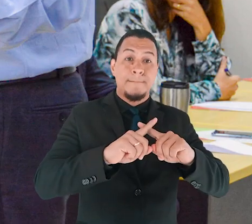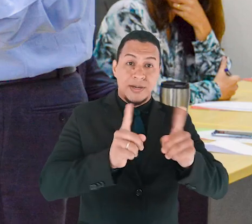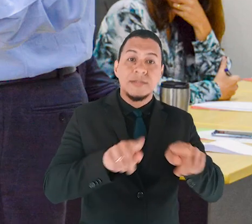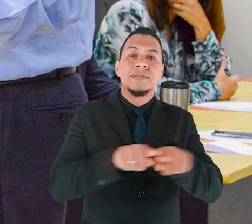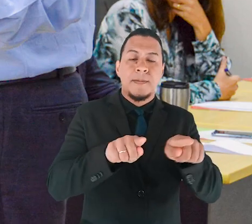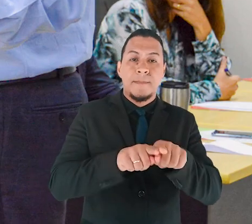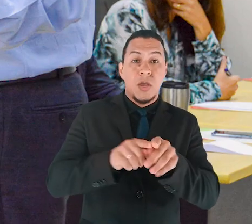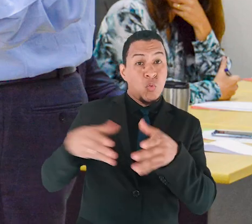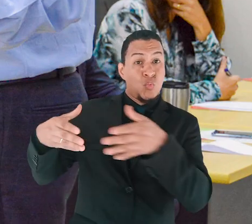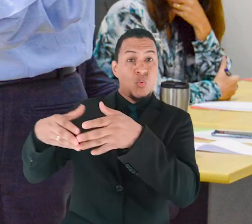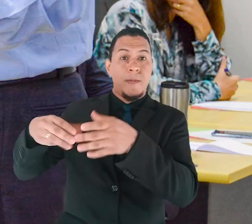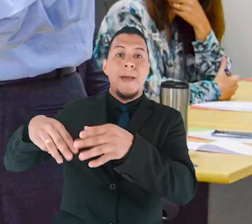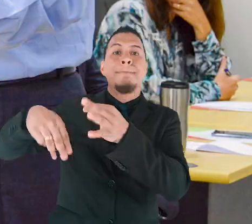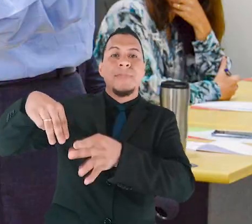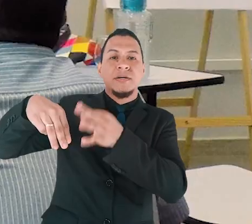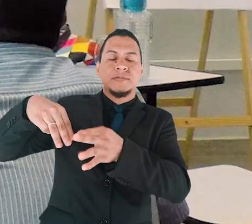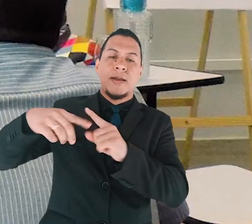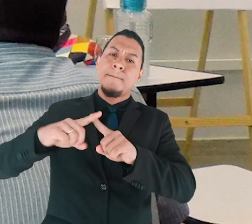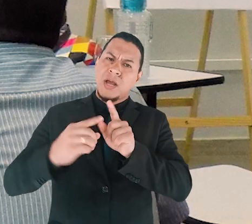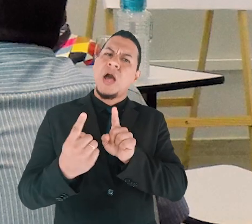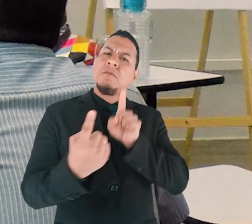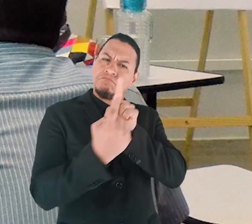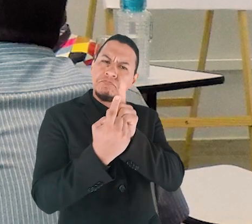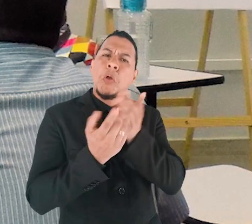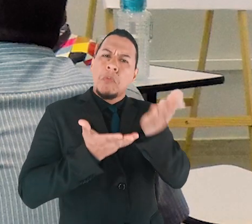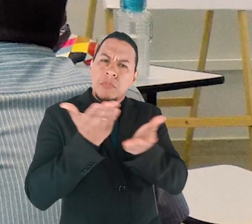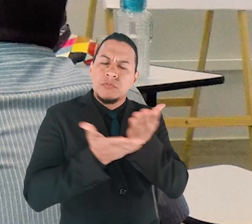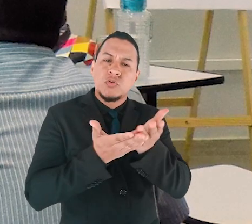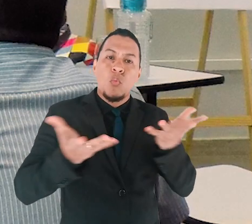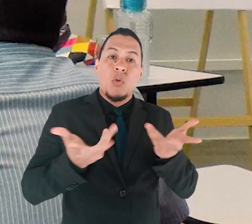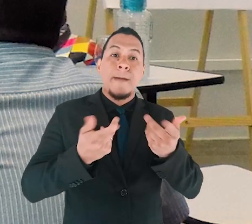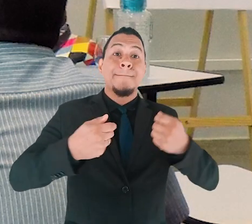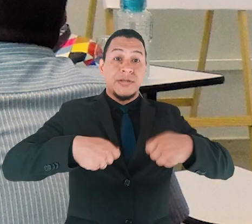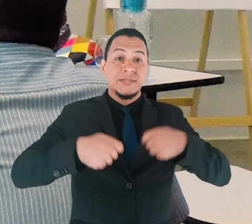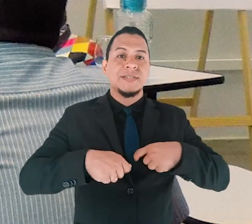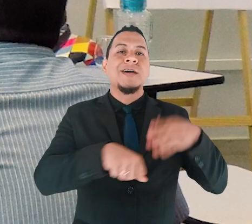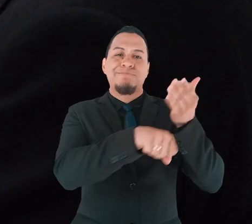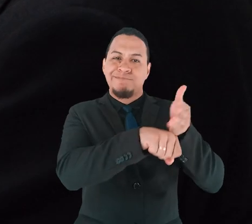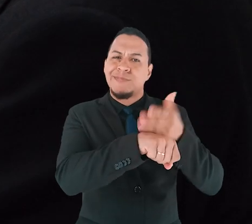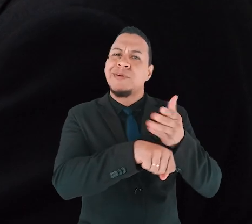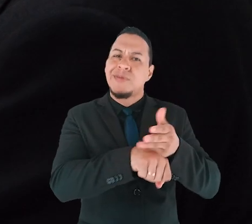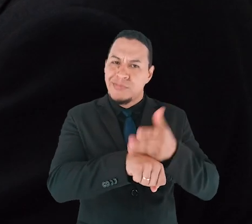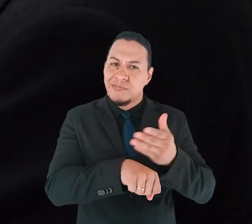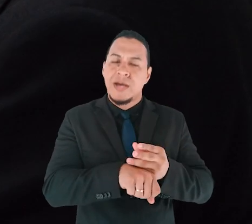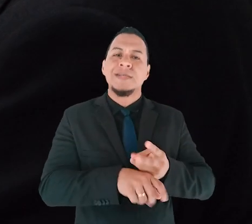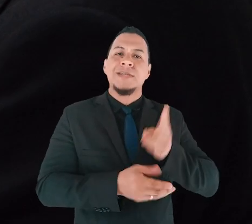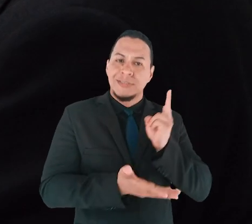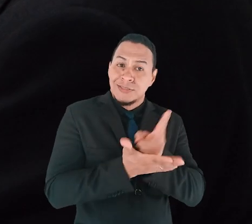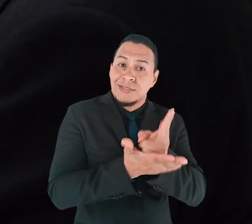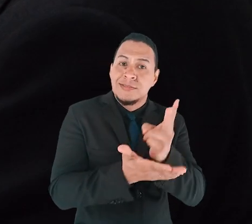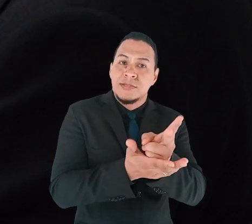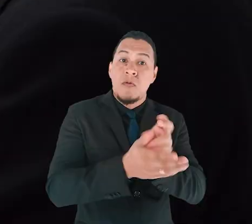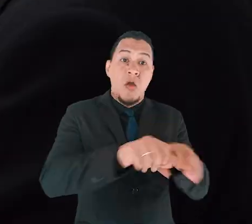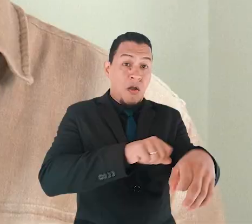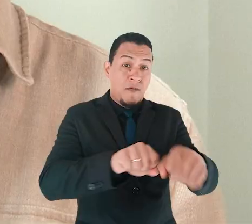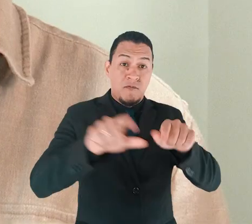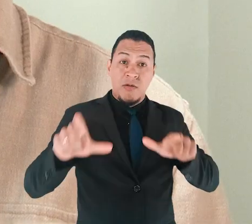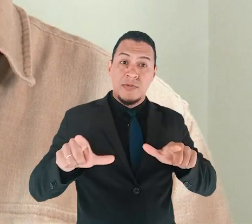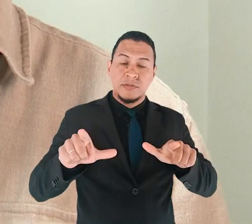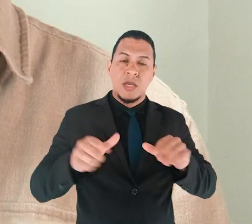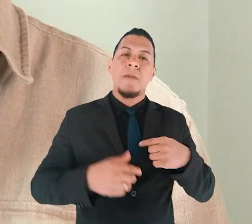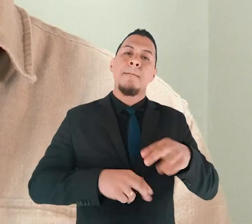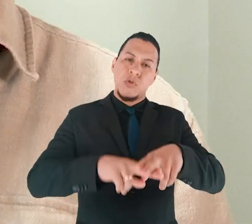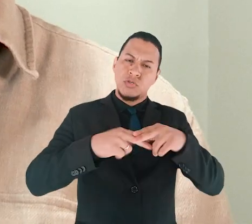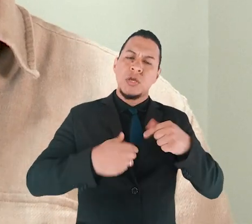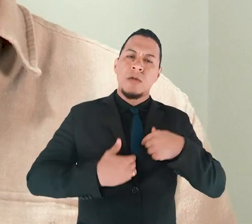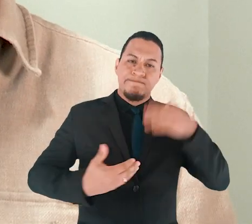E para servir com qualidade, com segurança e tal, necessariamente você precisa ter de forma periódica a formação. Eu tenho a grata